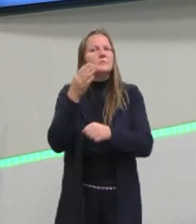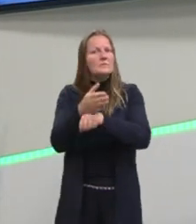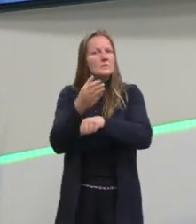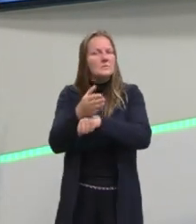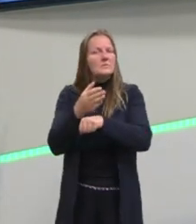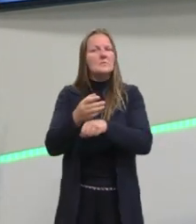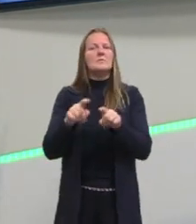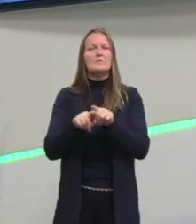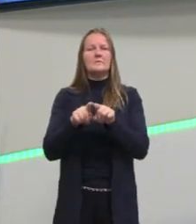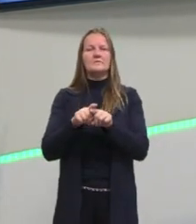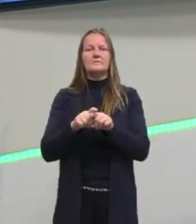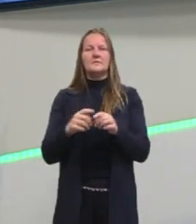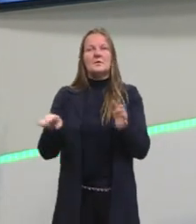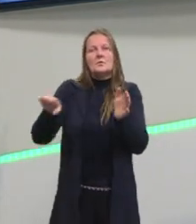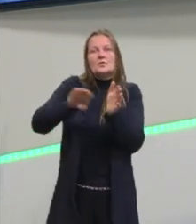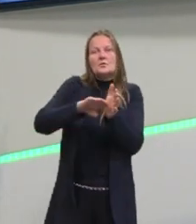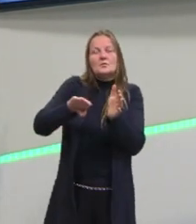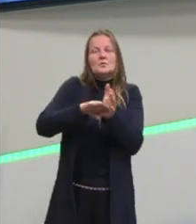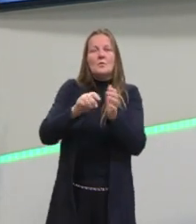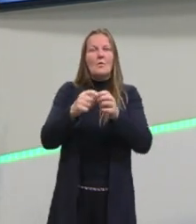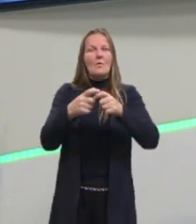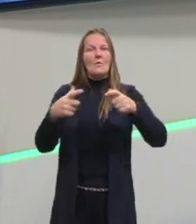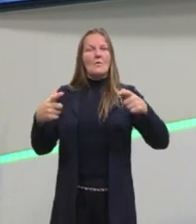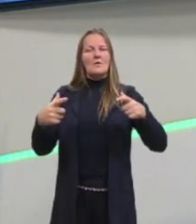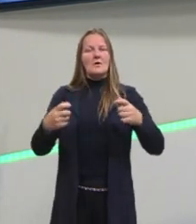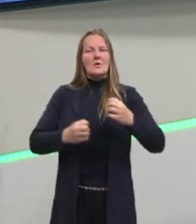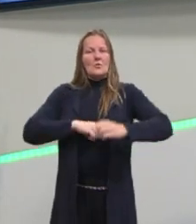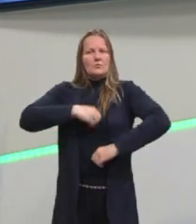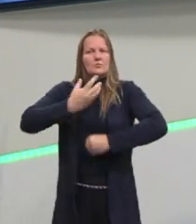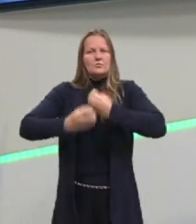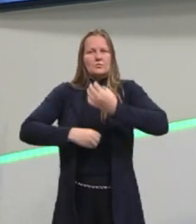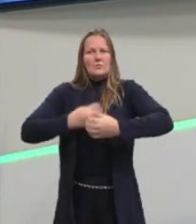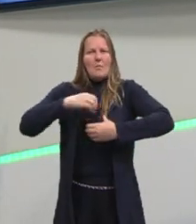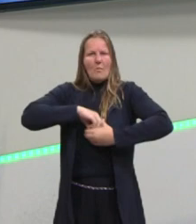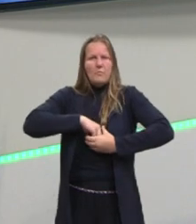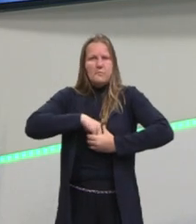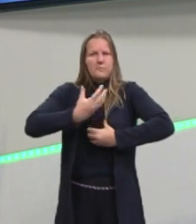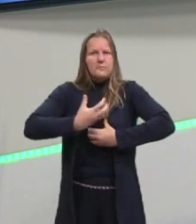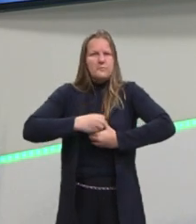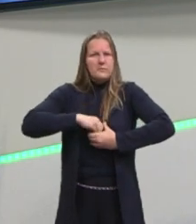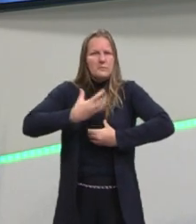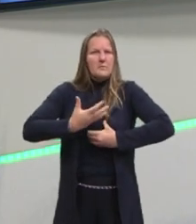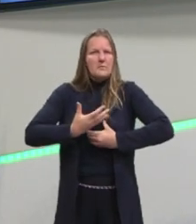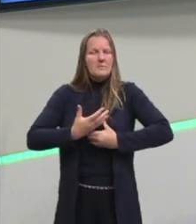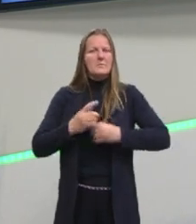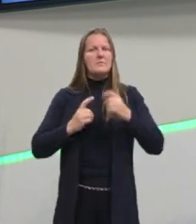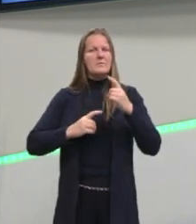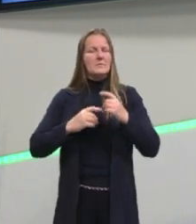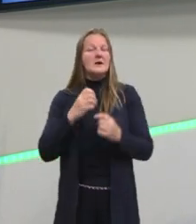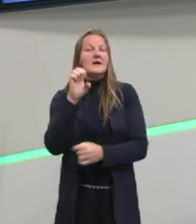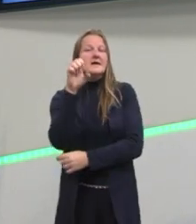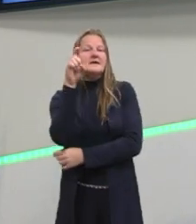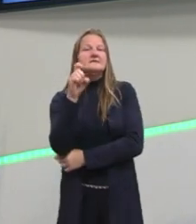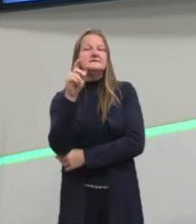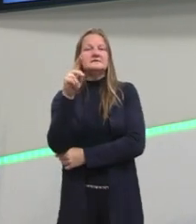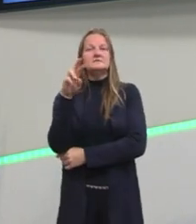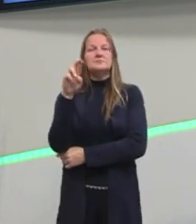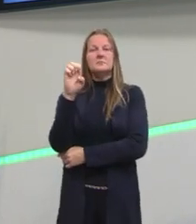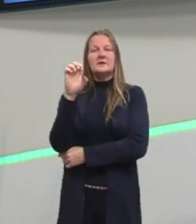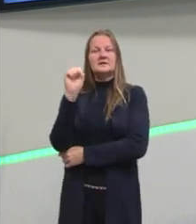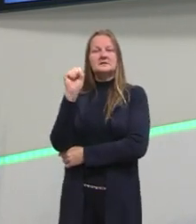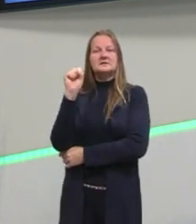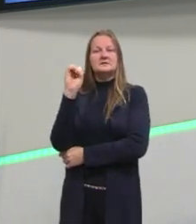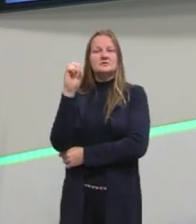chegada, a expansão do expressionismo. Então, quando ela retorna ao Brasil, ela faz uma exposição, ainda